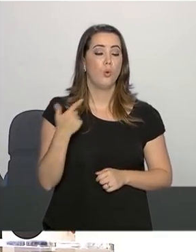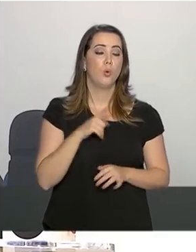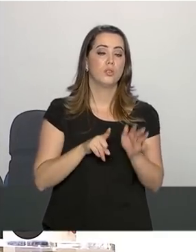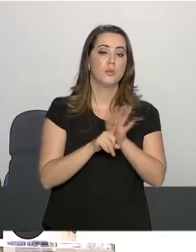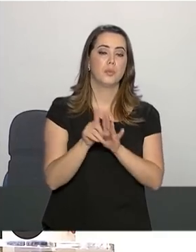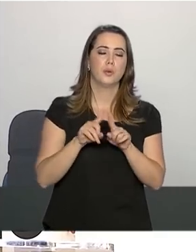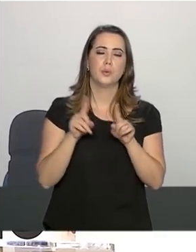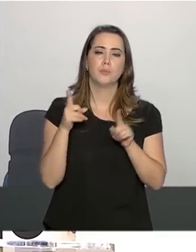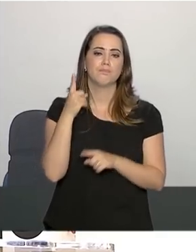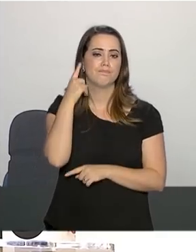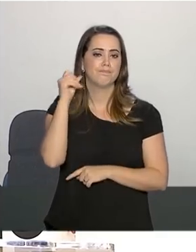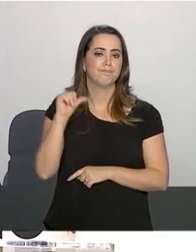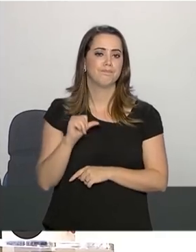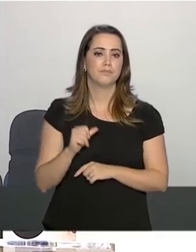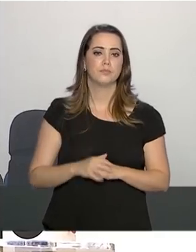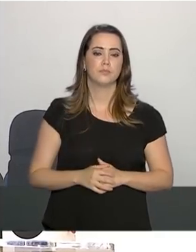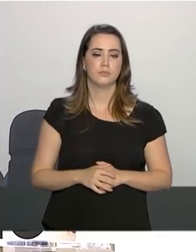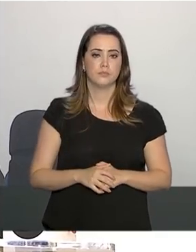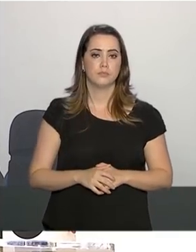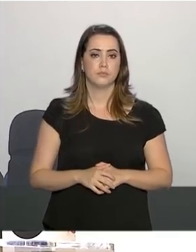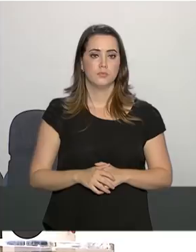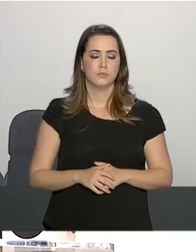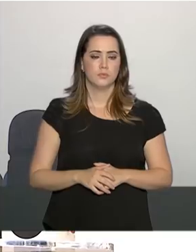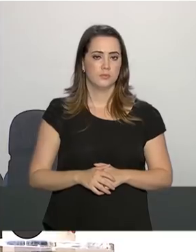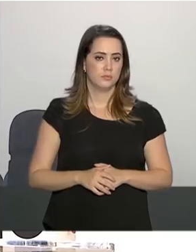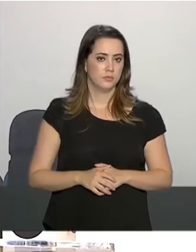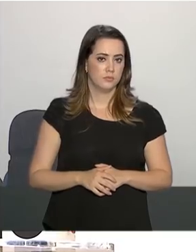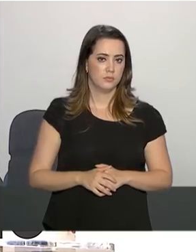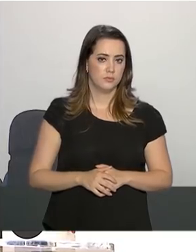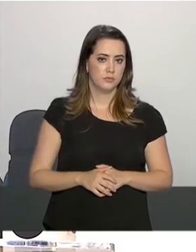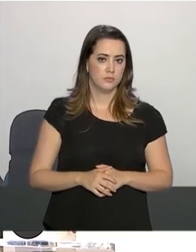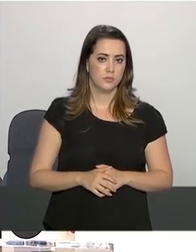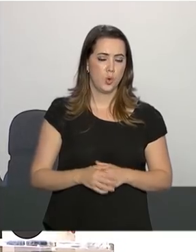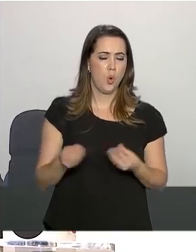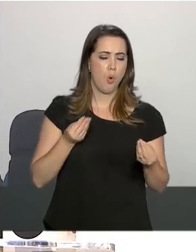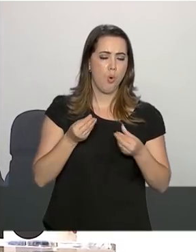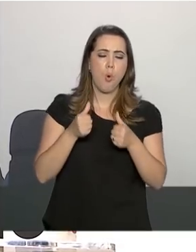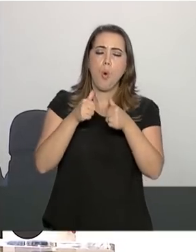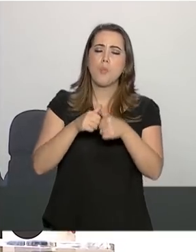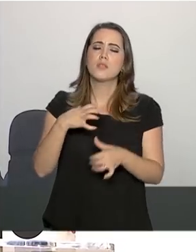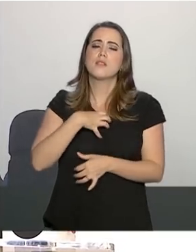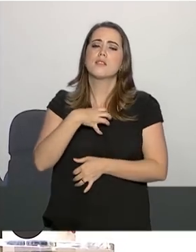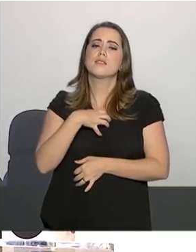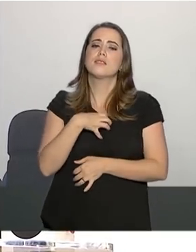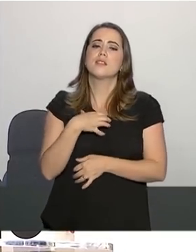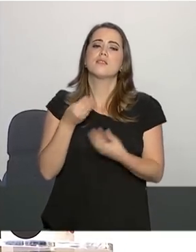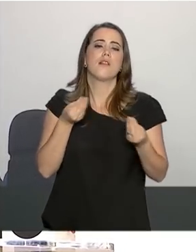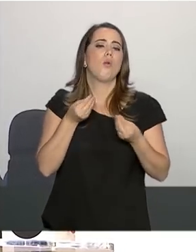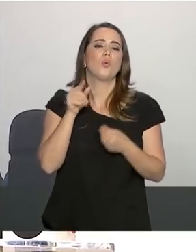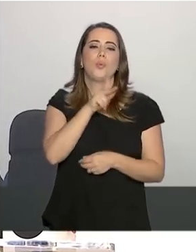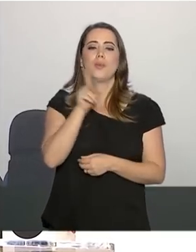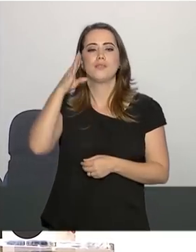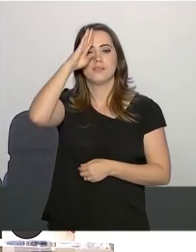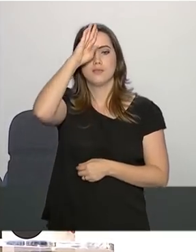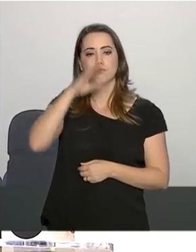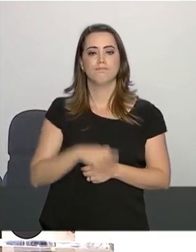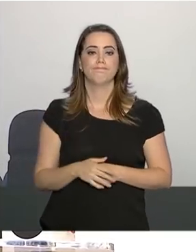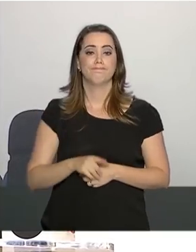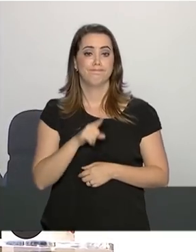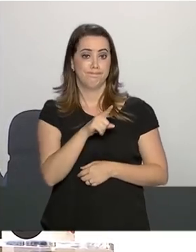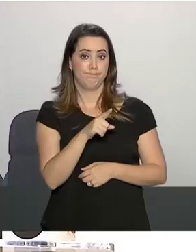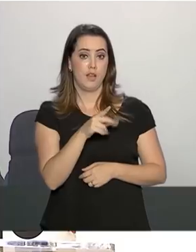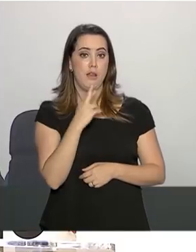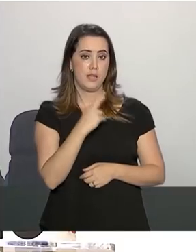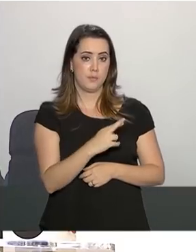Ele está querendo vencer rapidamente esse processo.